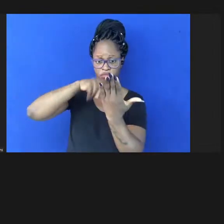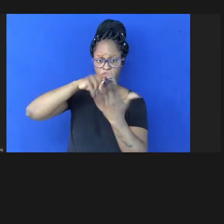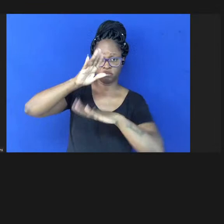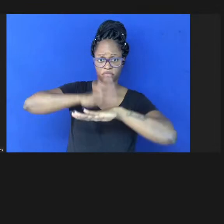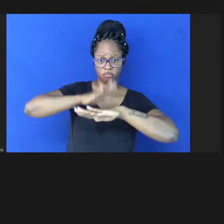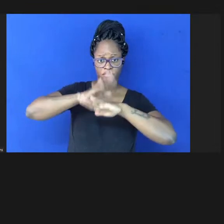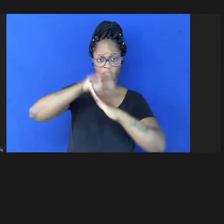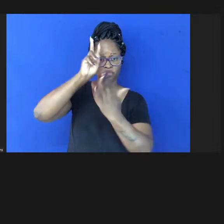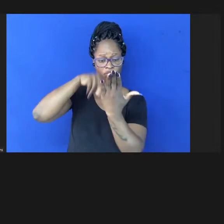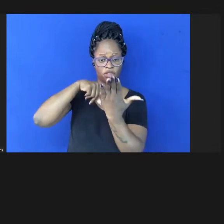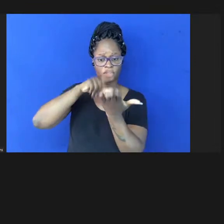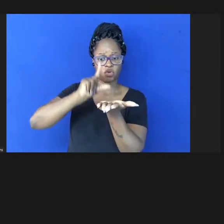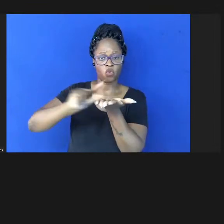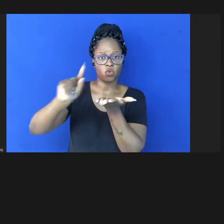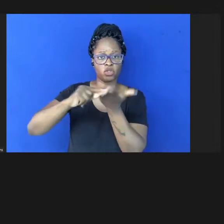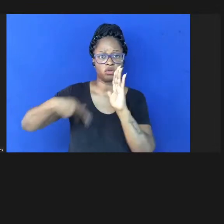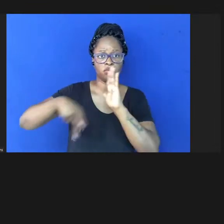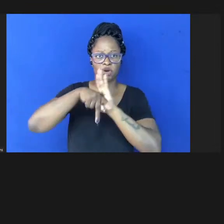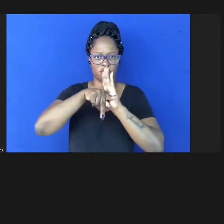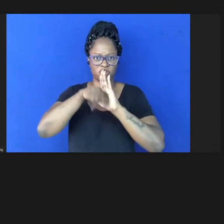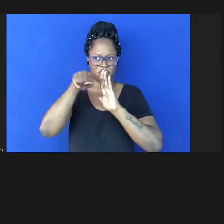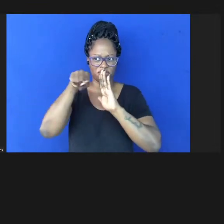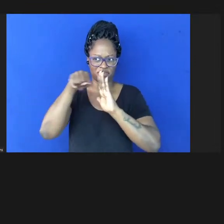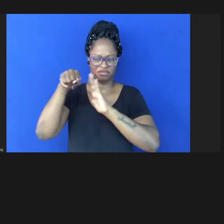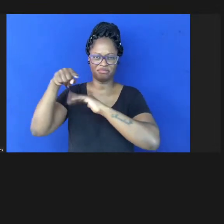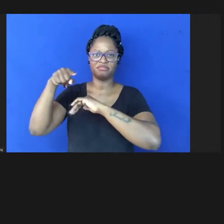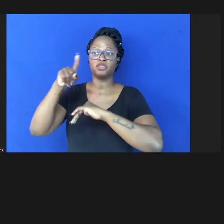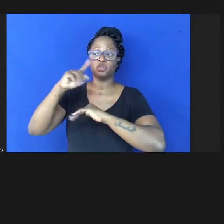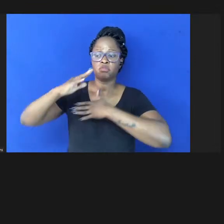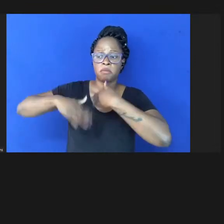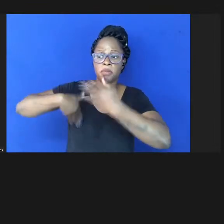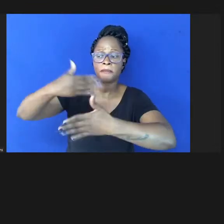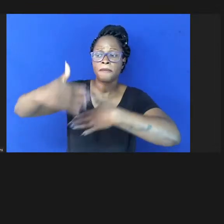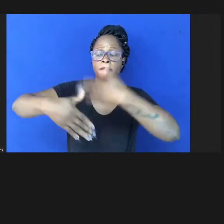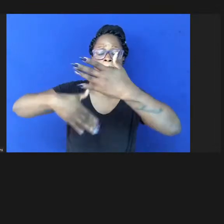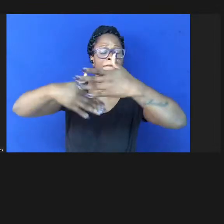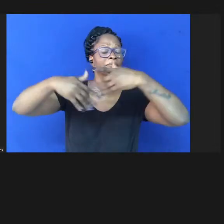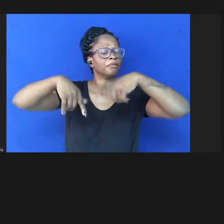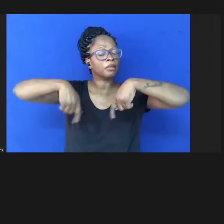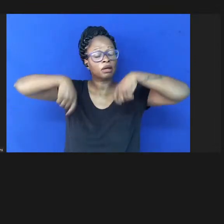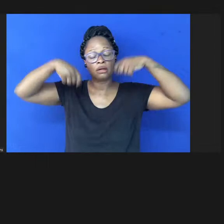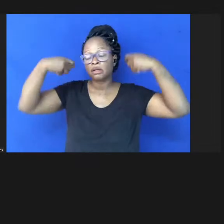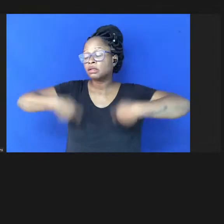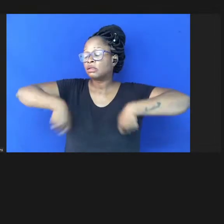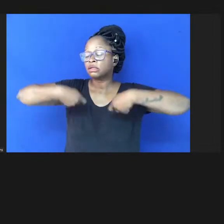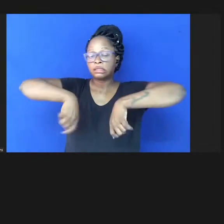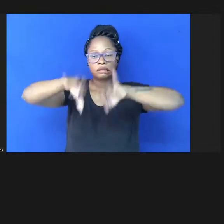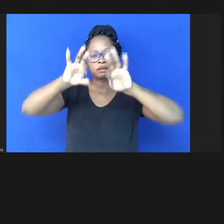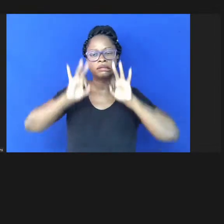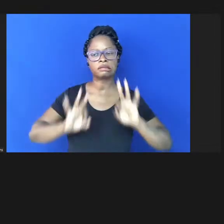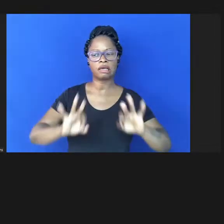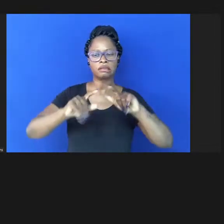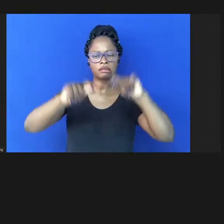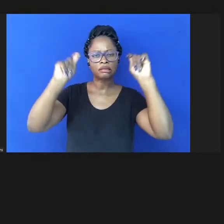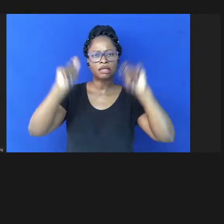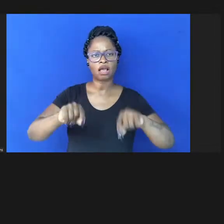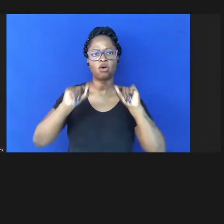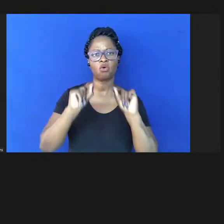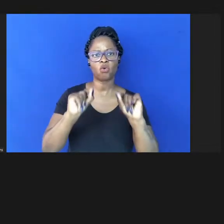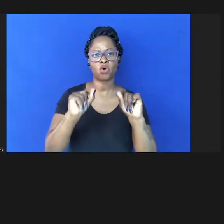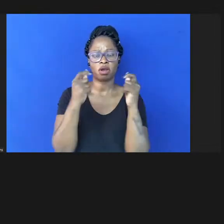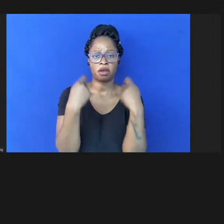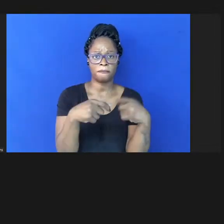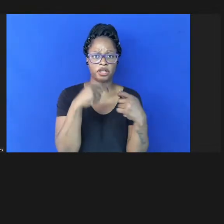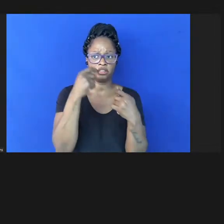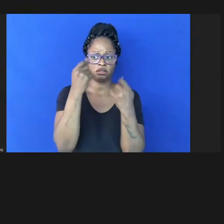artigo por especialistas e toda essa evolução muito necessária certamente leva a necessidade de uma avaliação